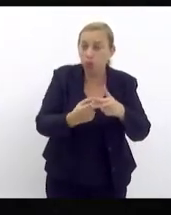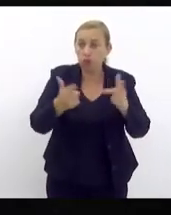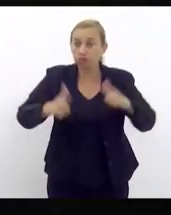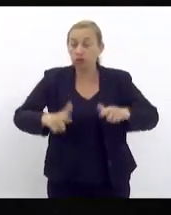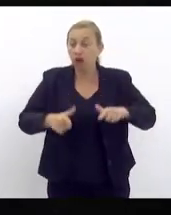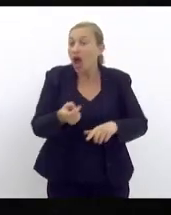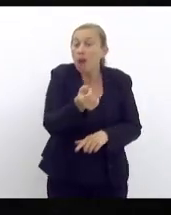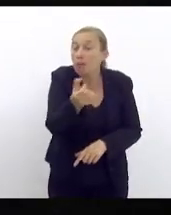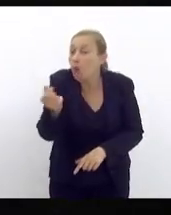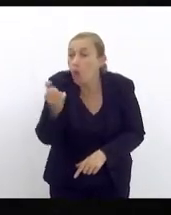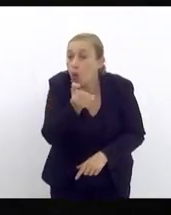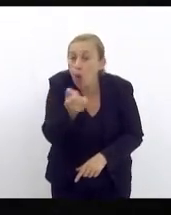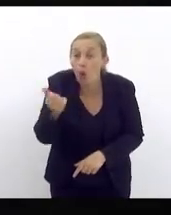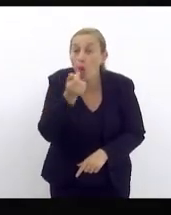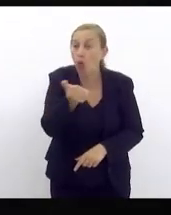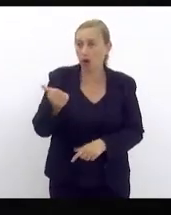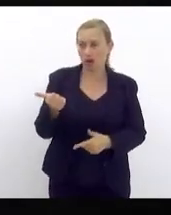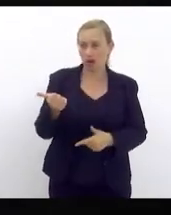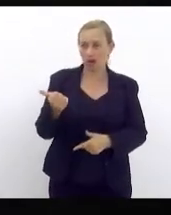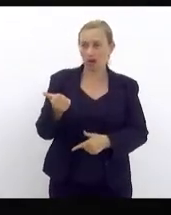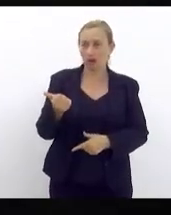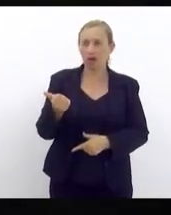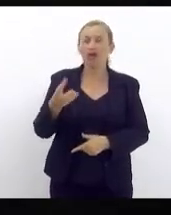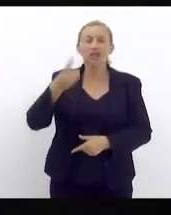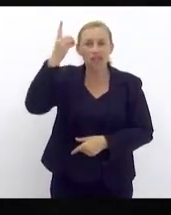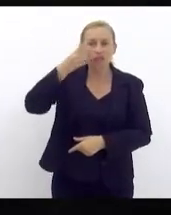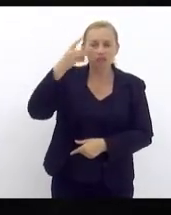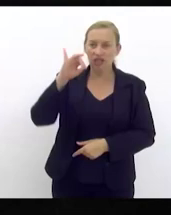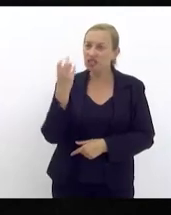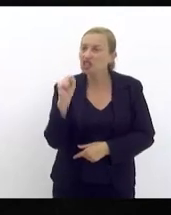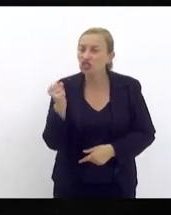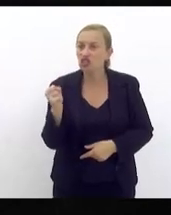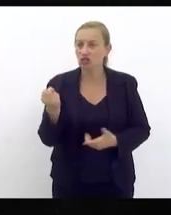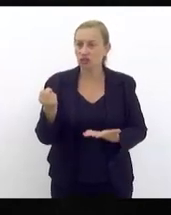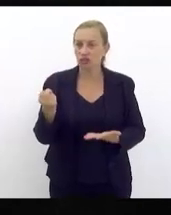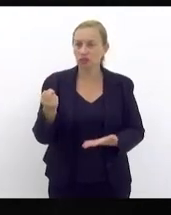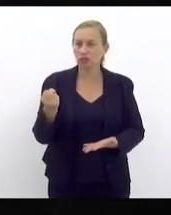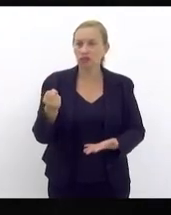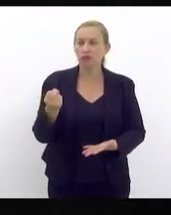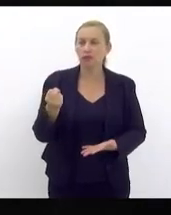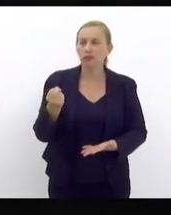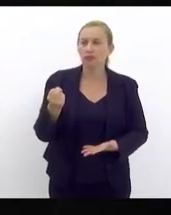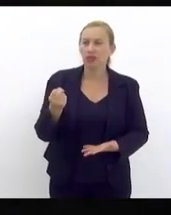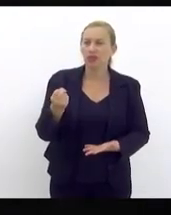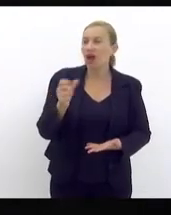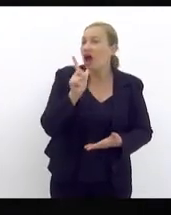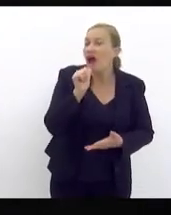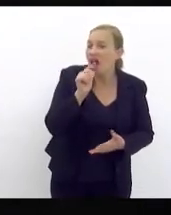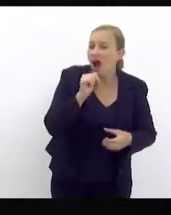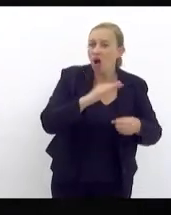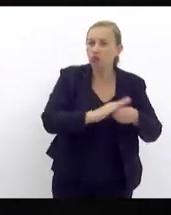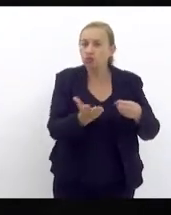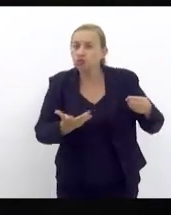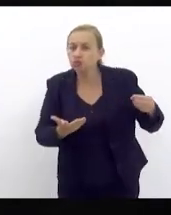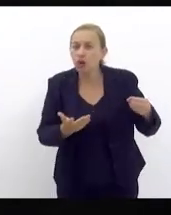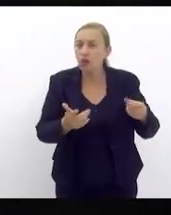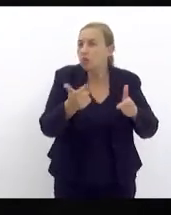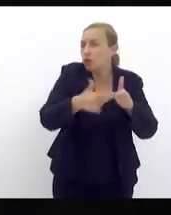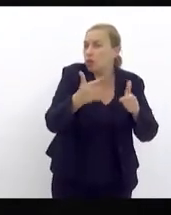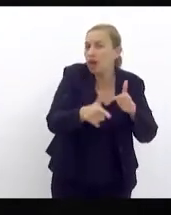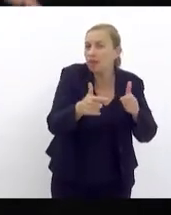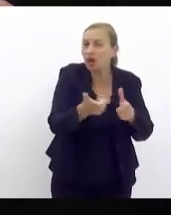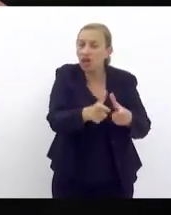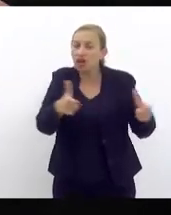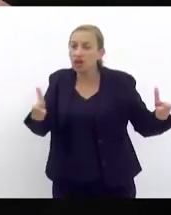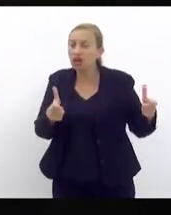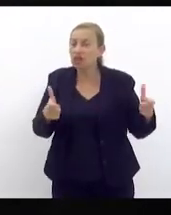coisa pouca a manutenção deputado Serginho é pouca coisa manutenção da rede de água entupimento ali o grande problema